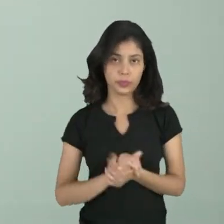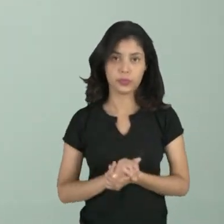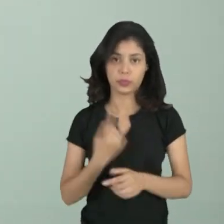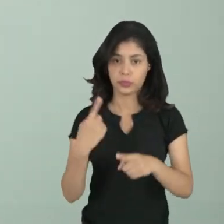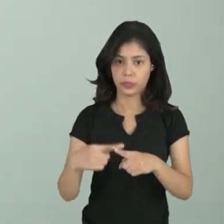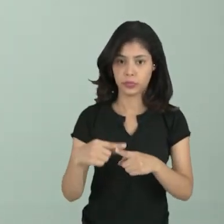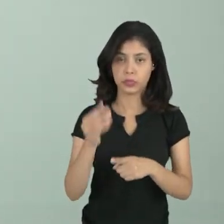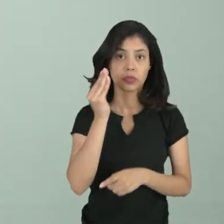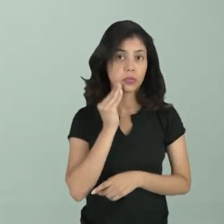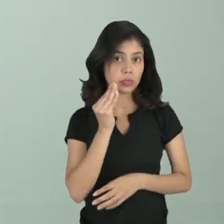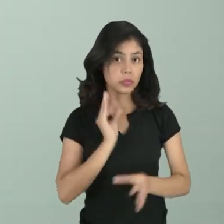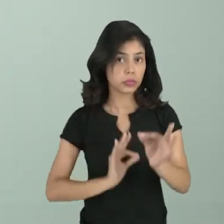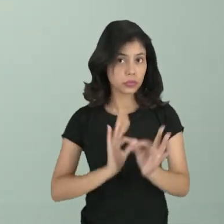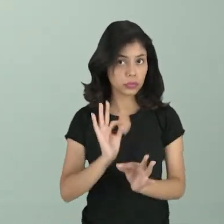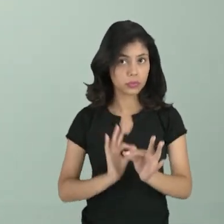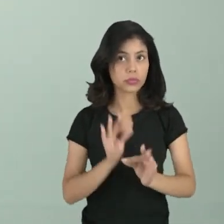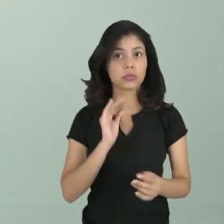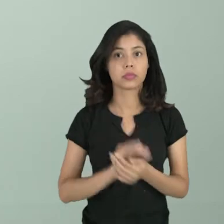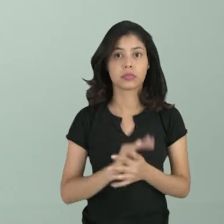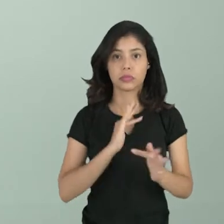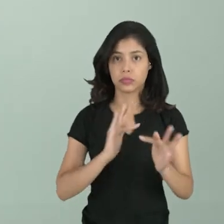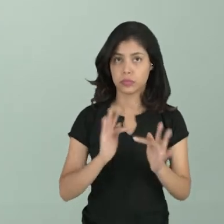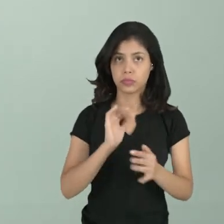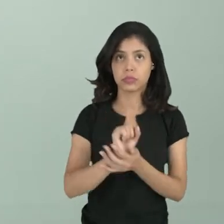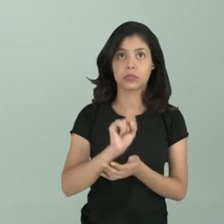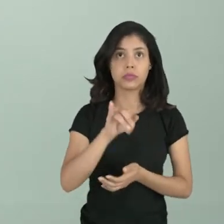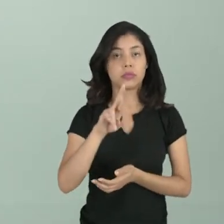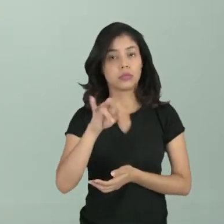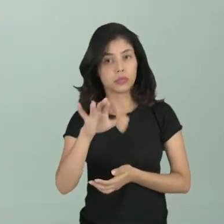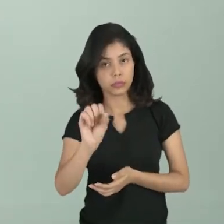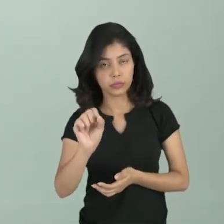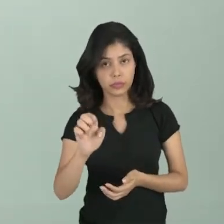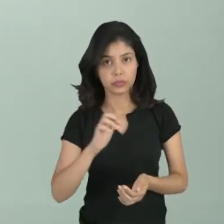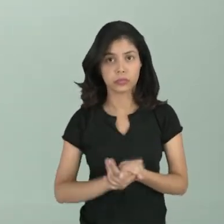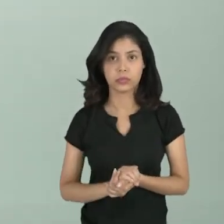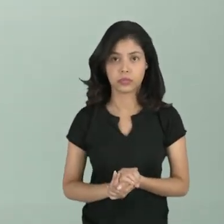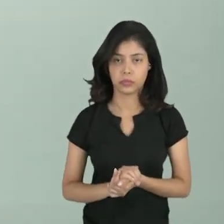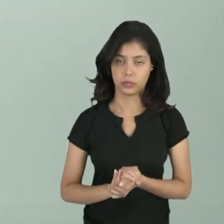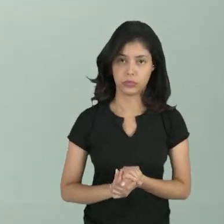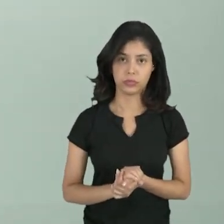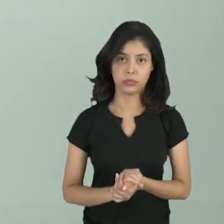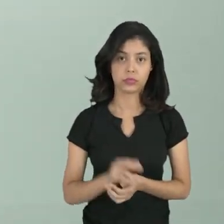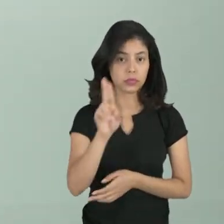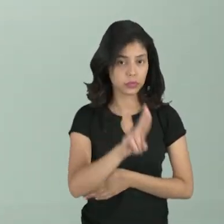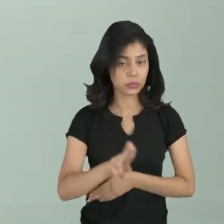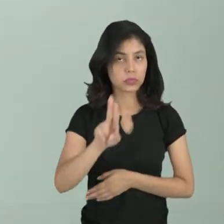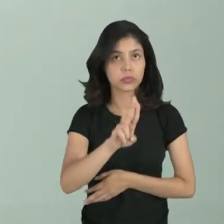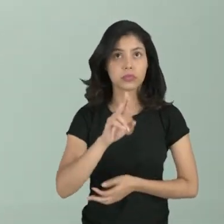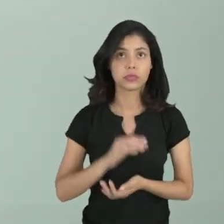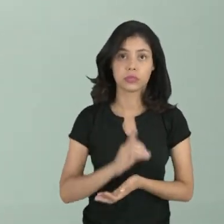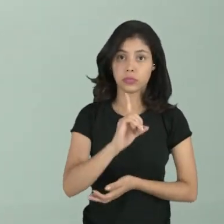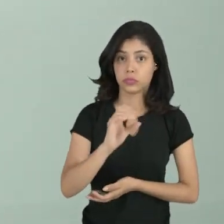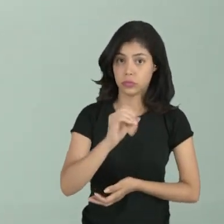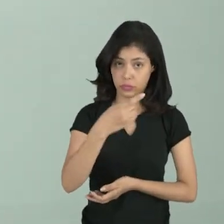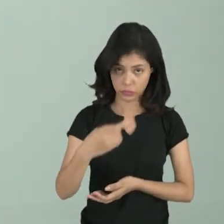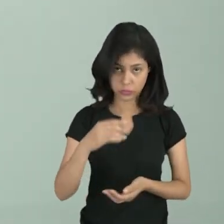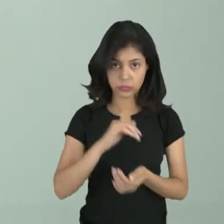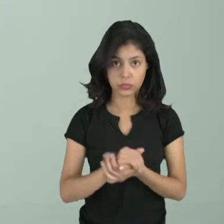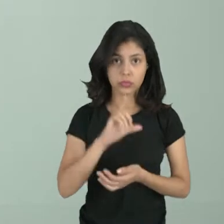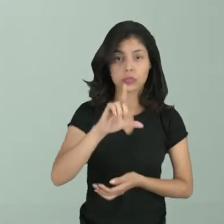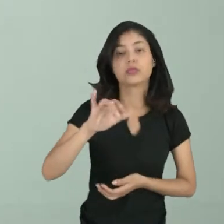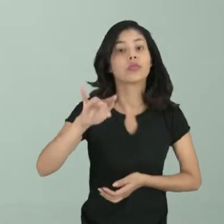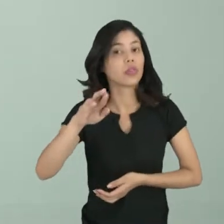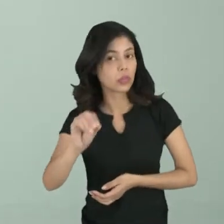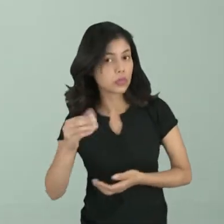porque eles tratavam do conhecimento da physis. Não era a doxa, ou seja, usava a doxa para tentar explicar, não era o